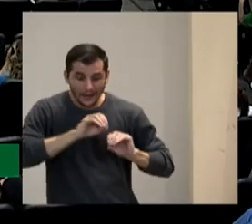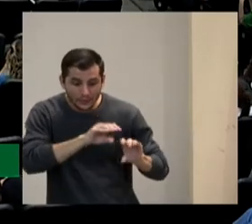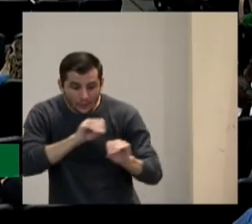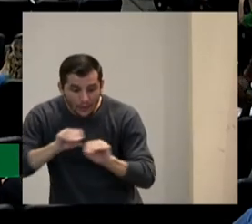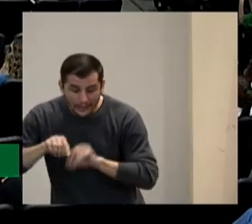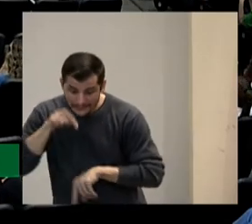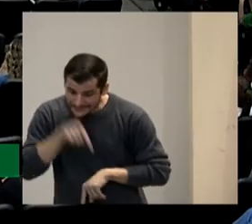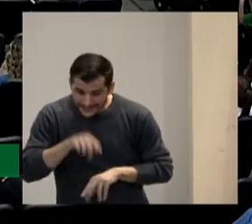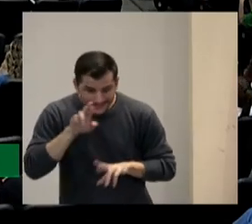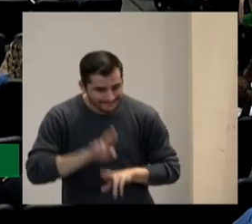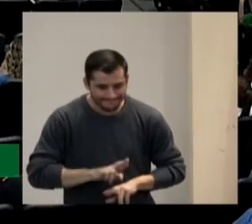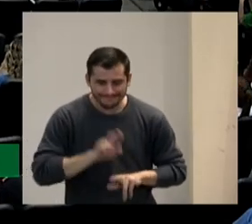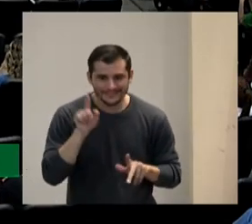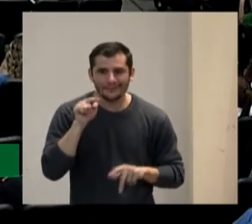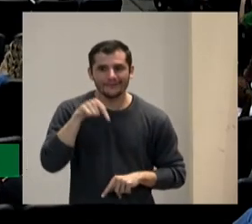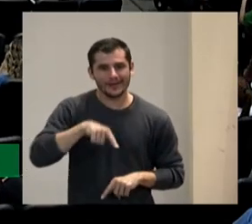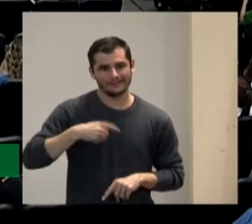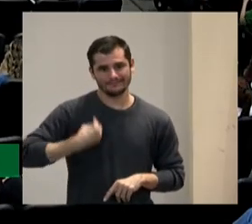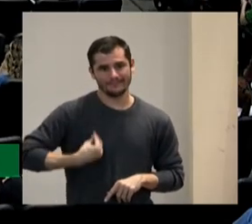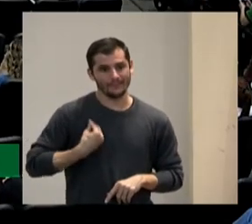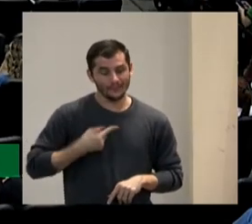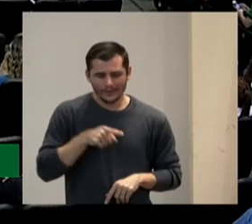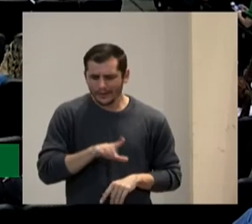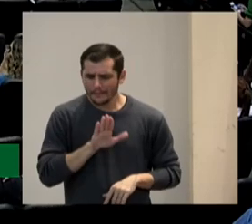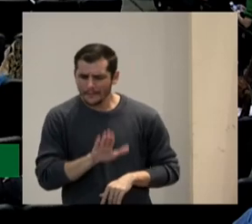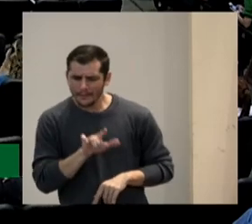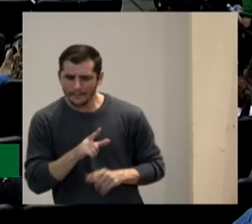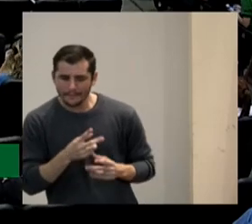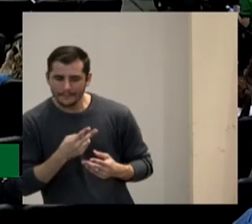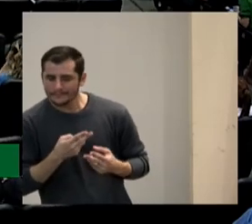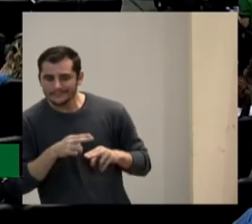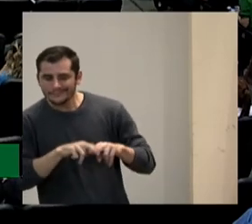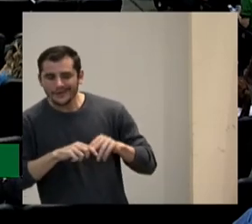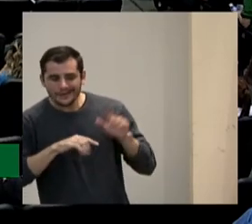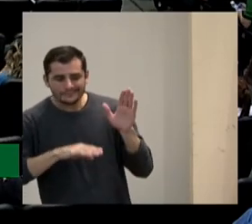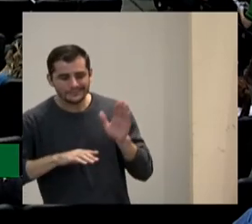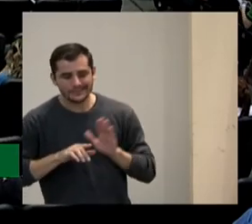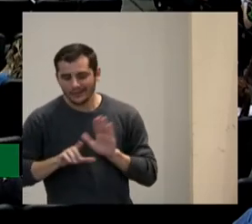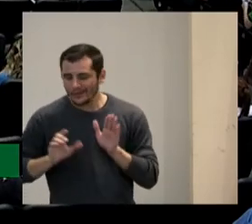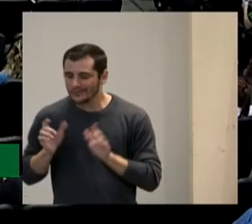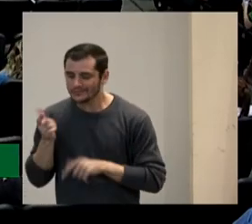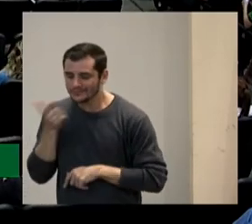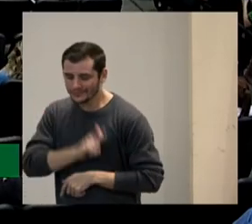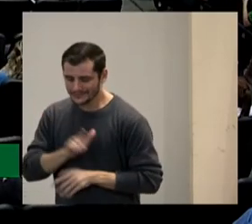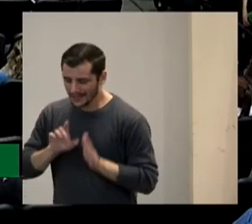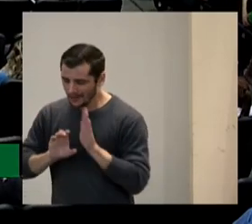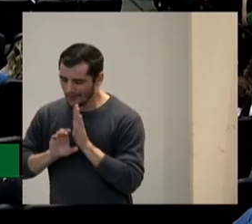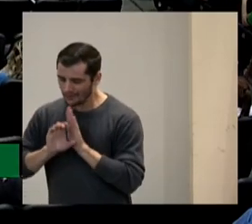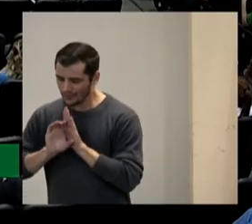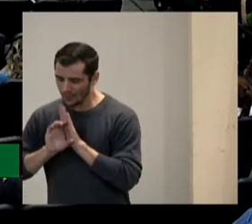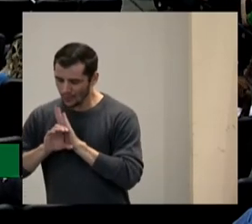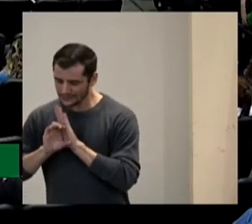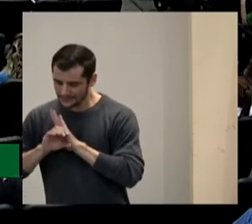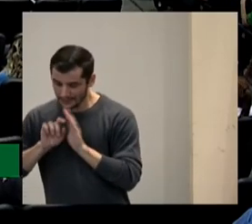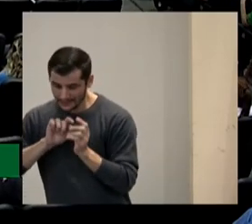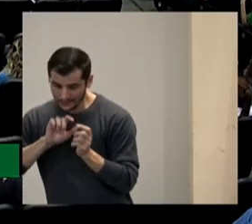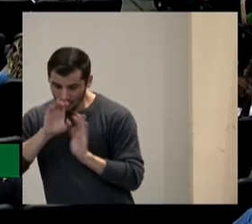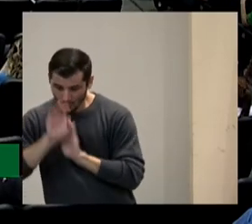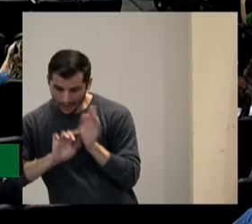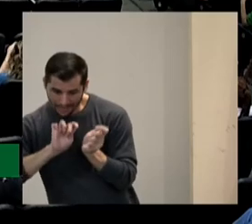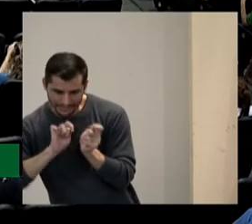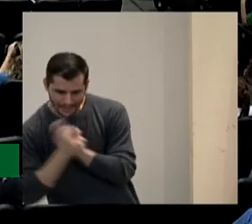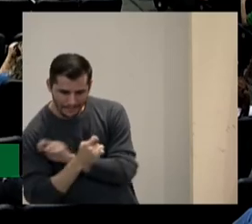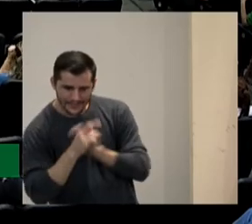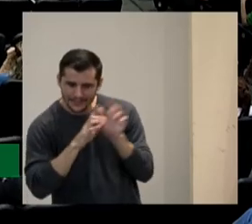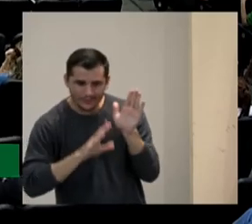grande diferença e por que falo que superar esse conceito de adaptação curricular bom o que